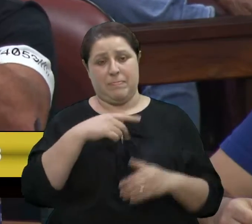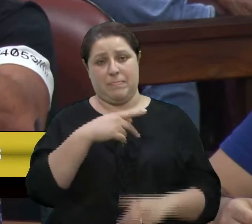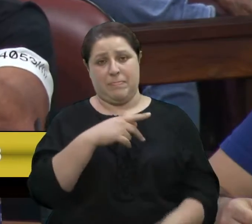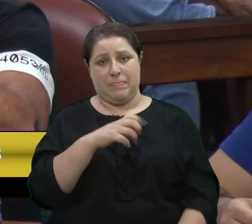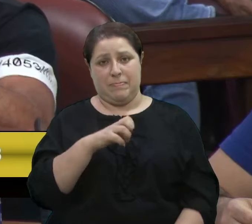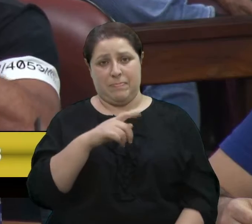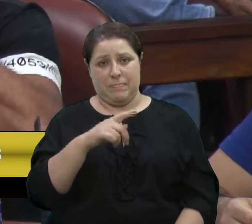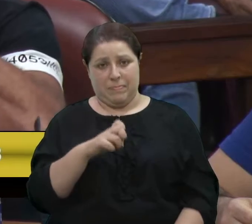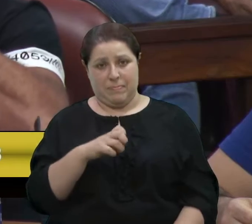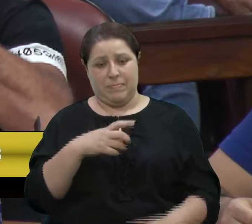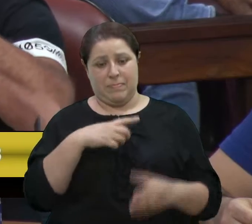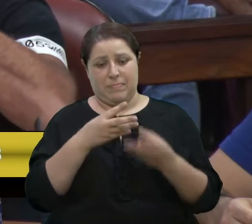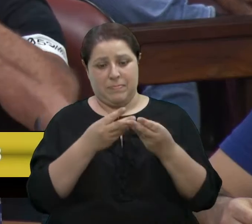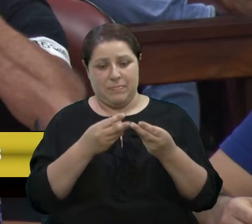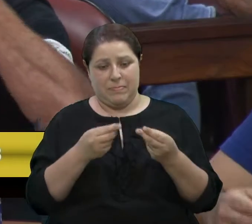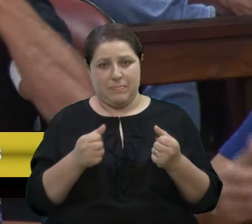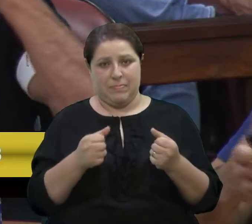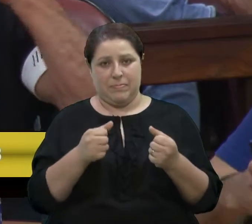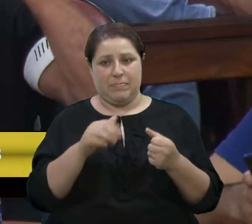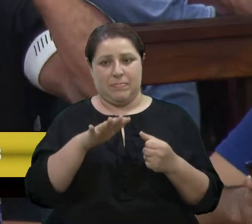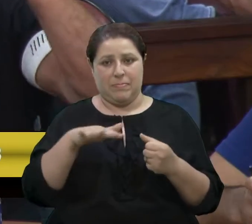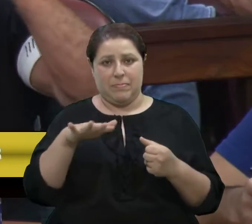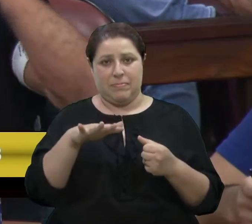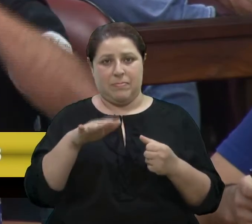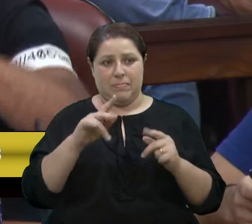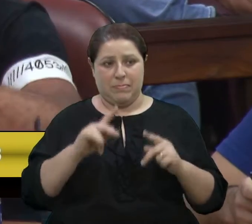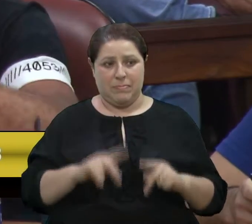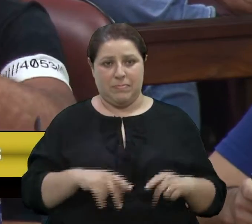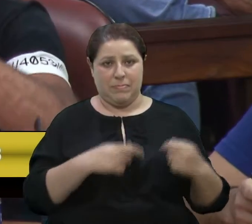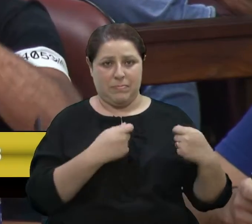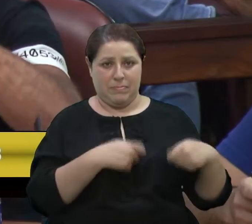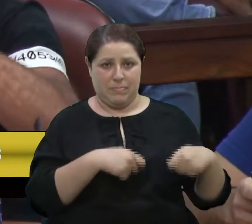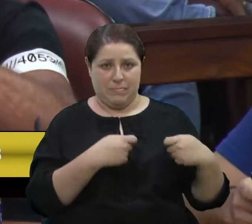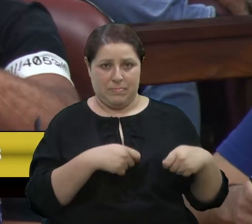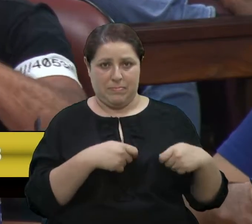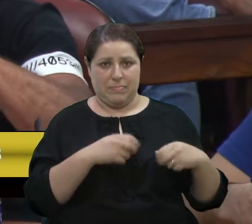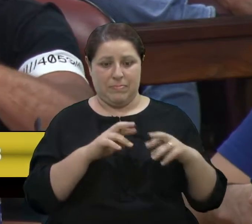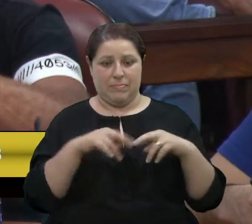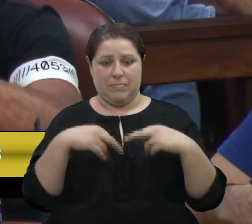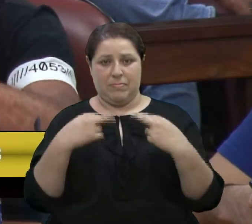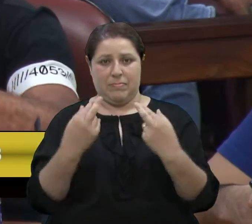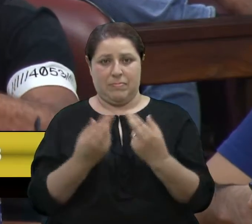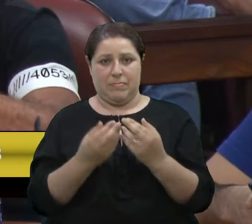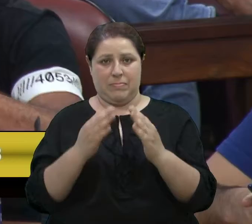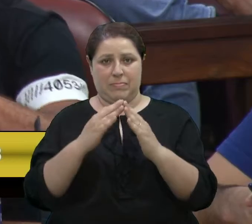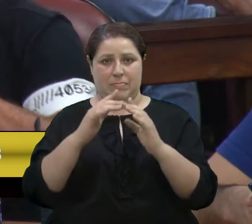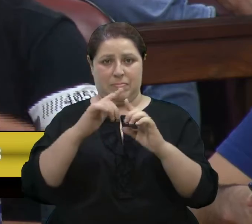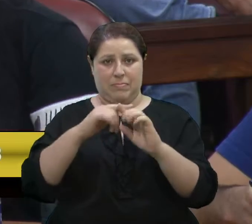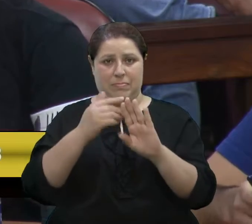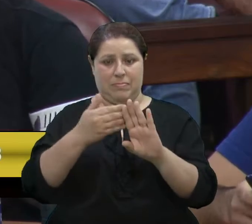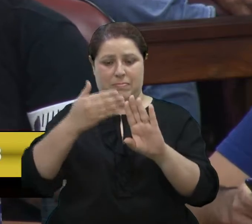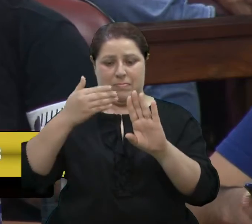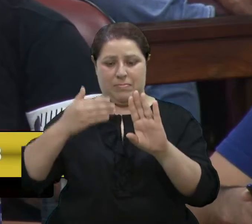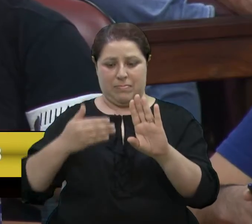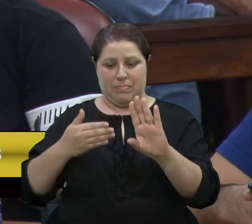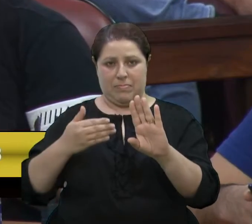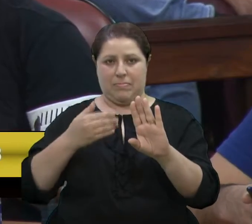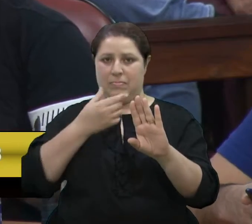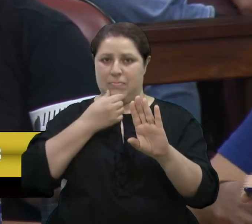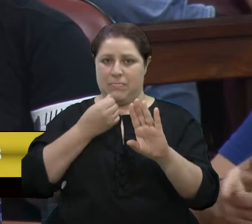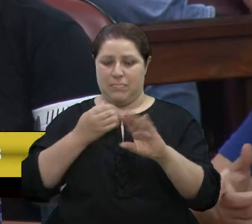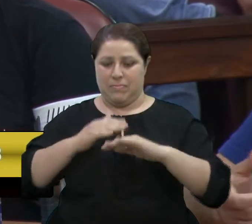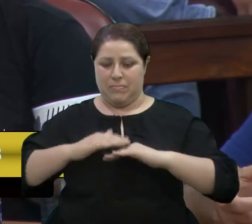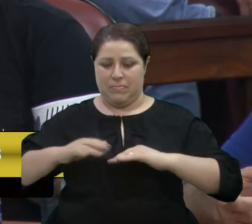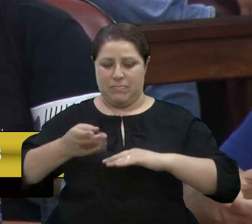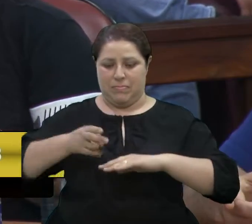pessoas necessitadas, e fez uma reunião com nós, lá atrás da igreja, e sentou no chão, e nós conversando, ele falou